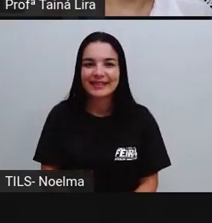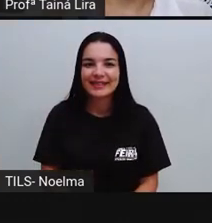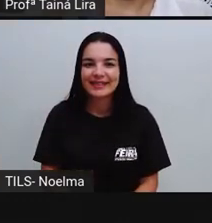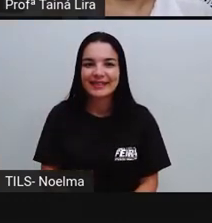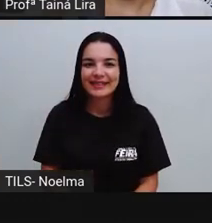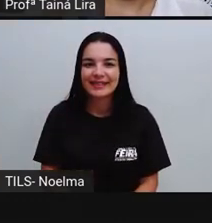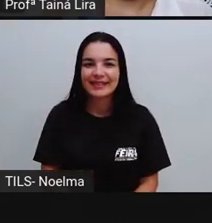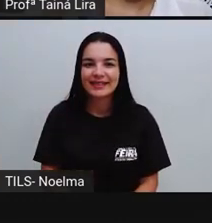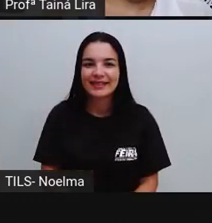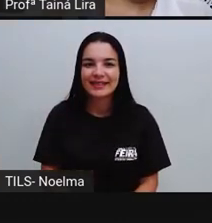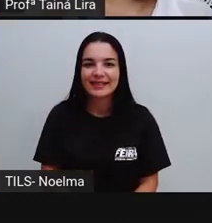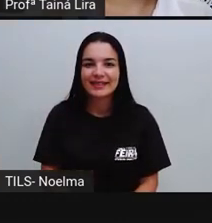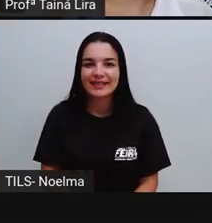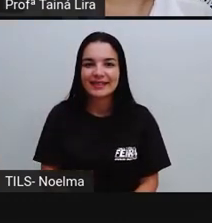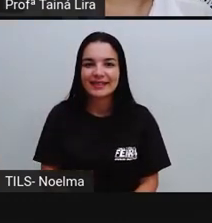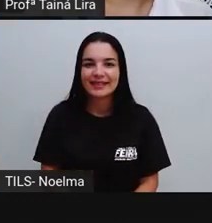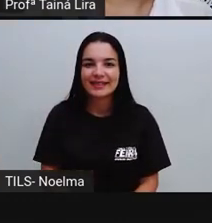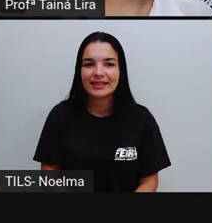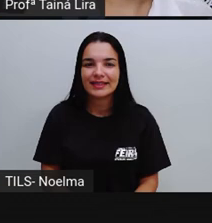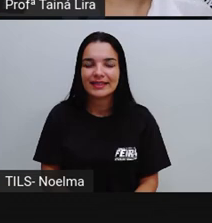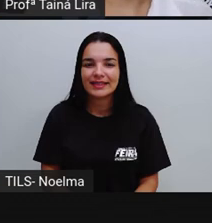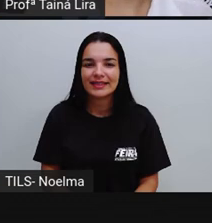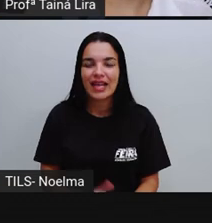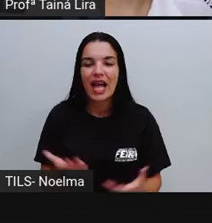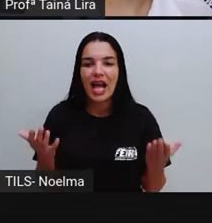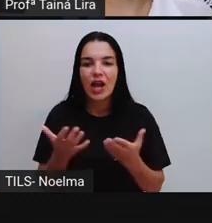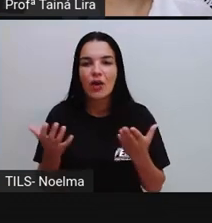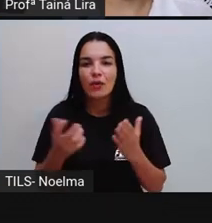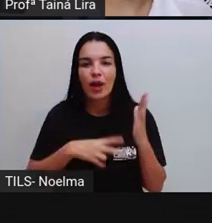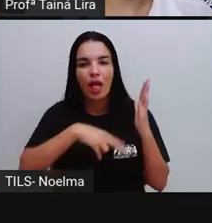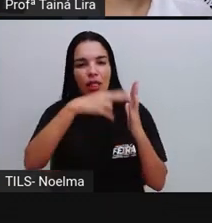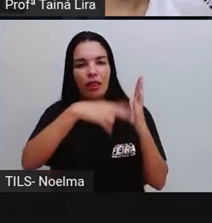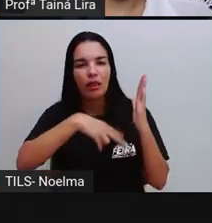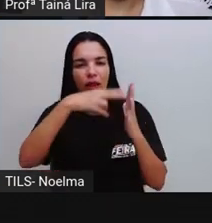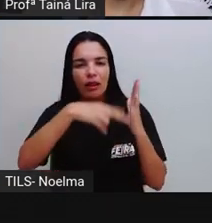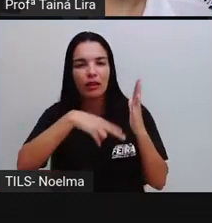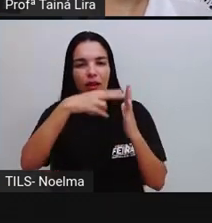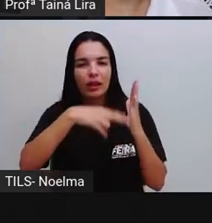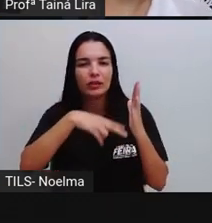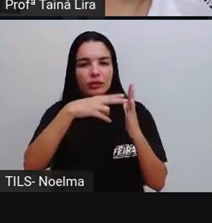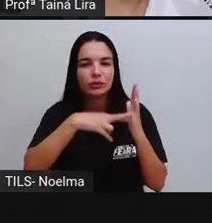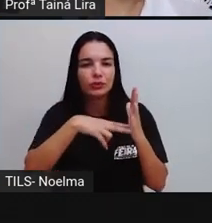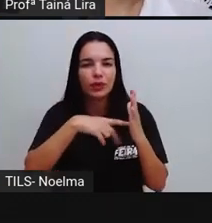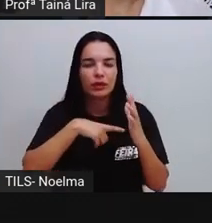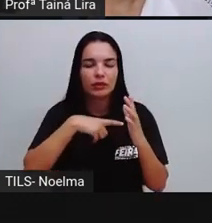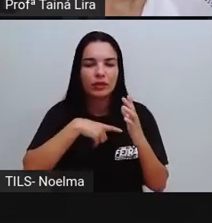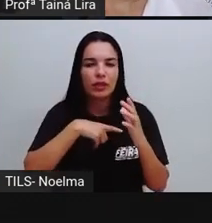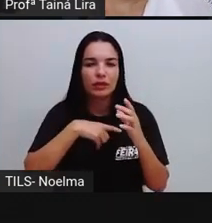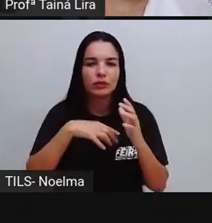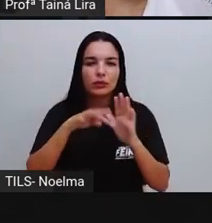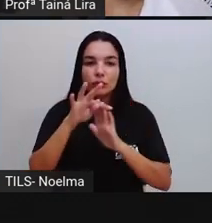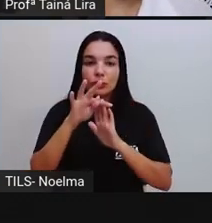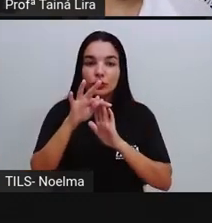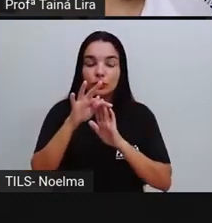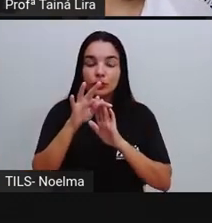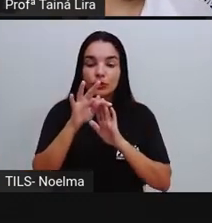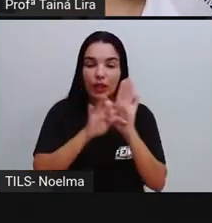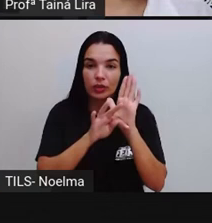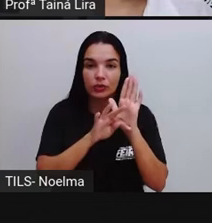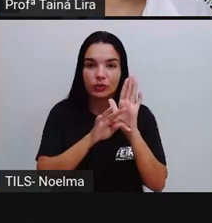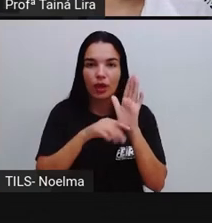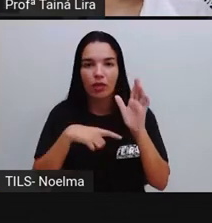fazer, A leitura desse texto, Esse texto, Segundo ano, Ele tem, Alguns erros ortográficos, Que estão